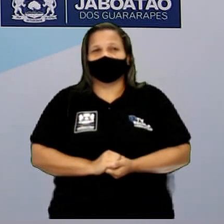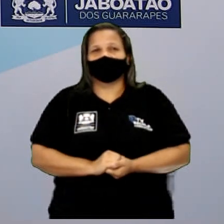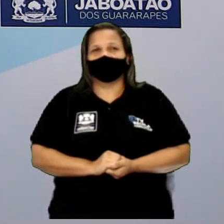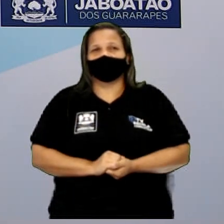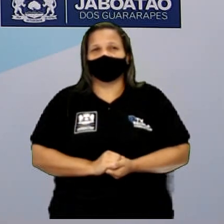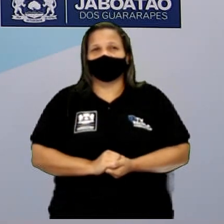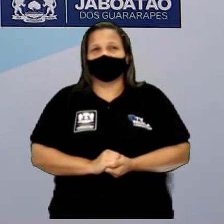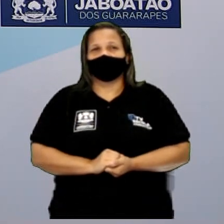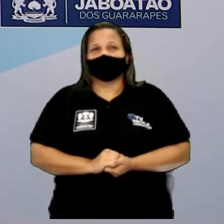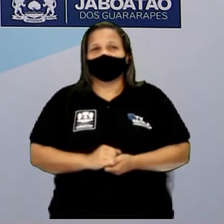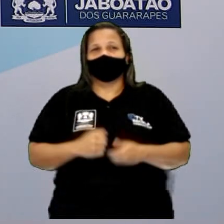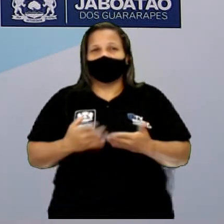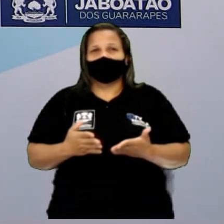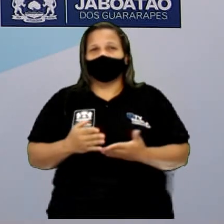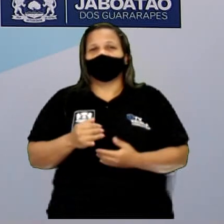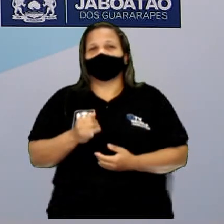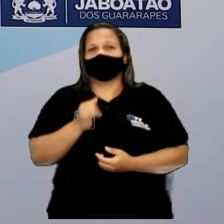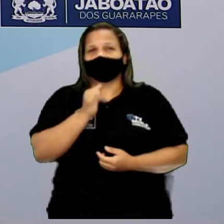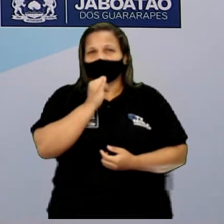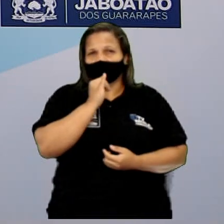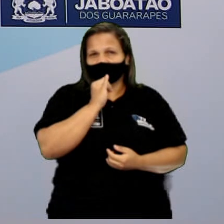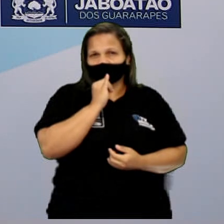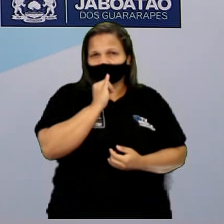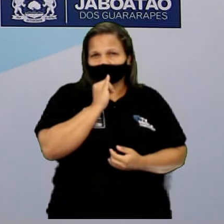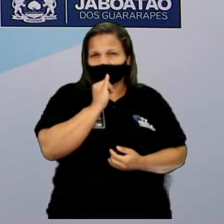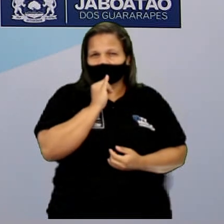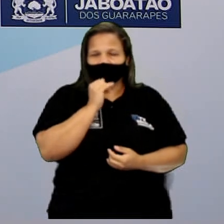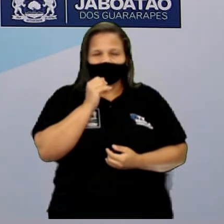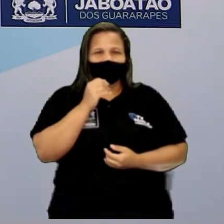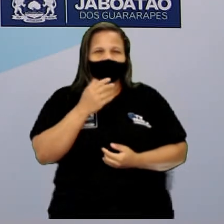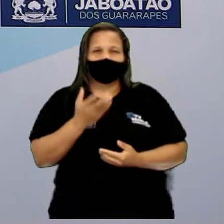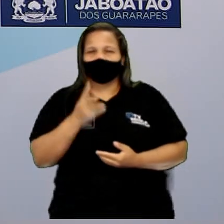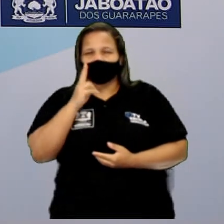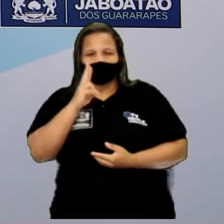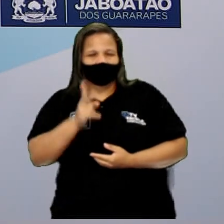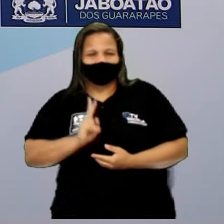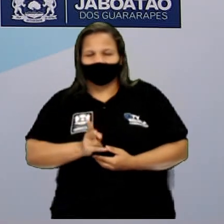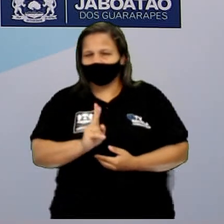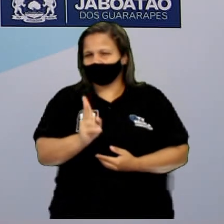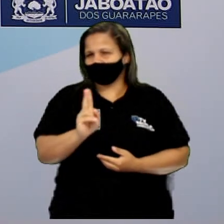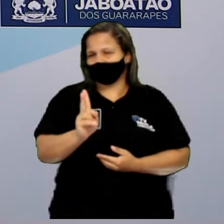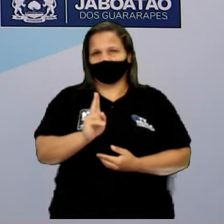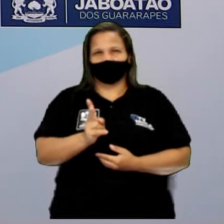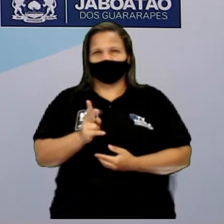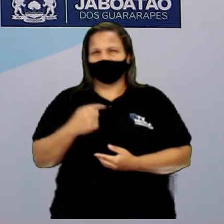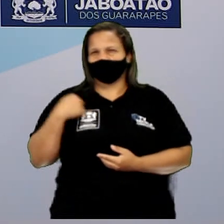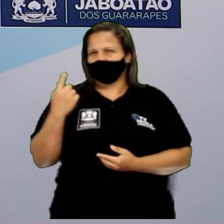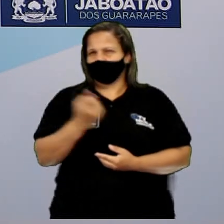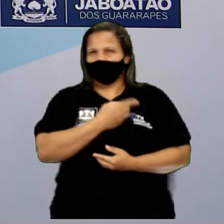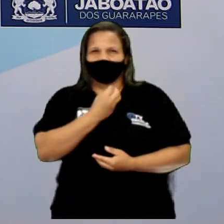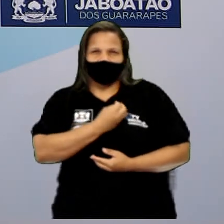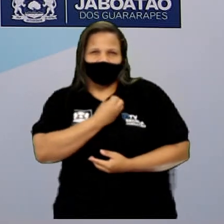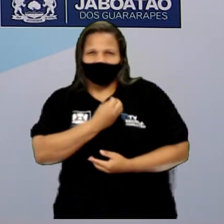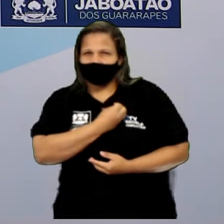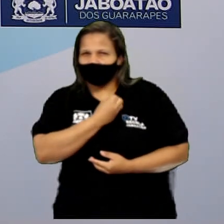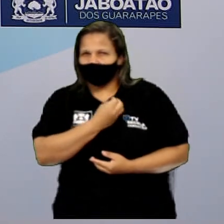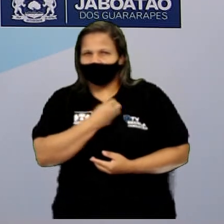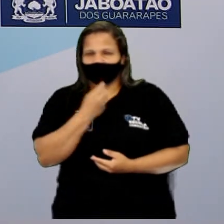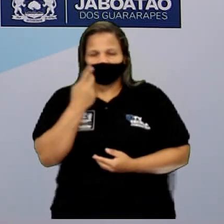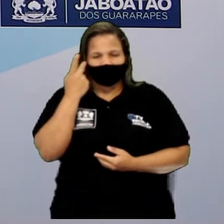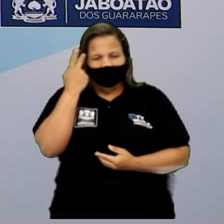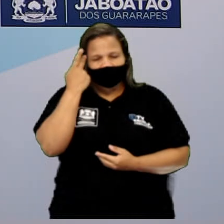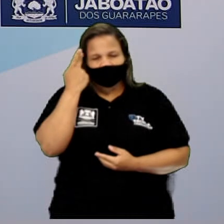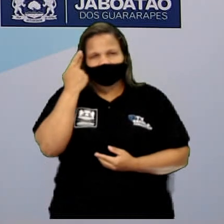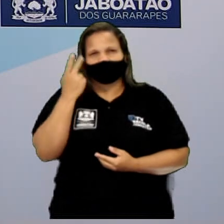peguei aqui um exemplo muito legal que a gente vê isso no cotidiano e às vezes nem sabe o que é. Que é o que a gente